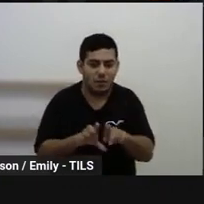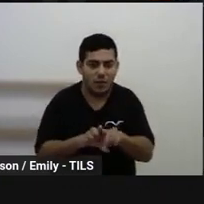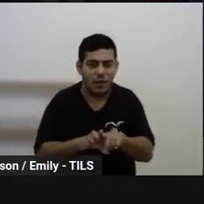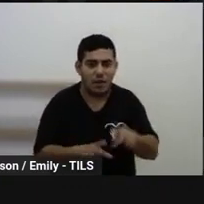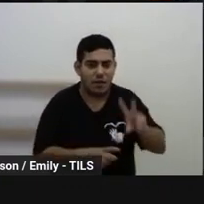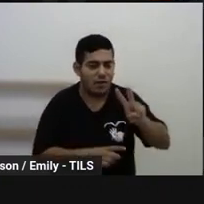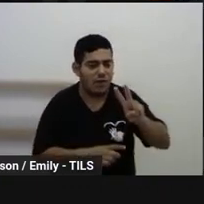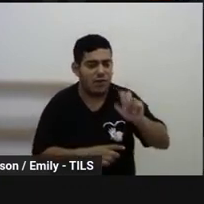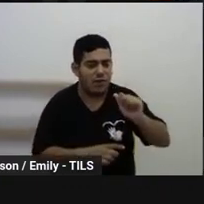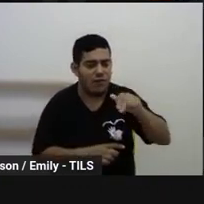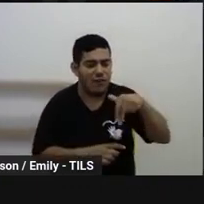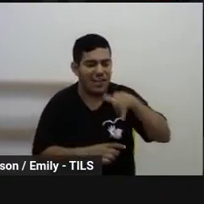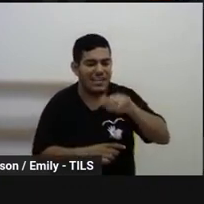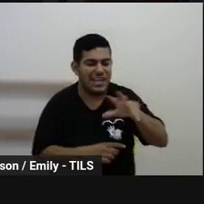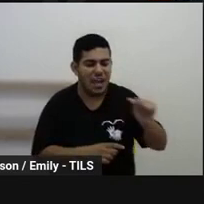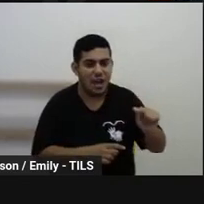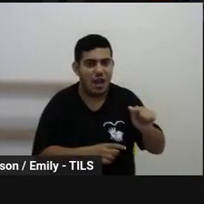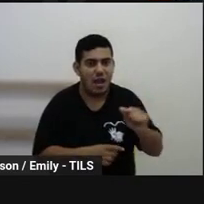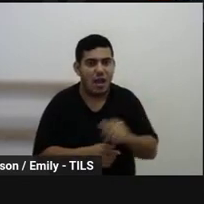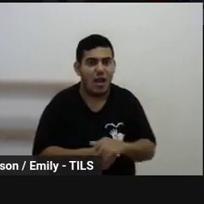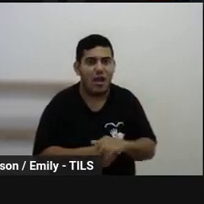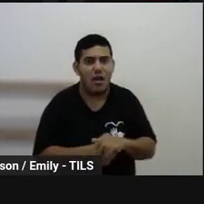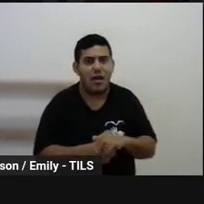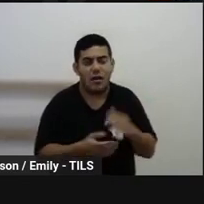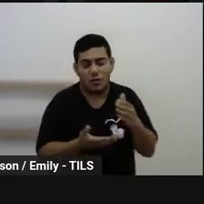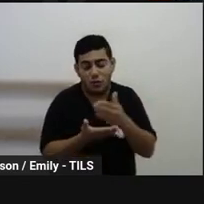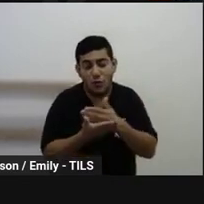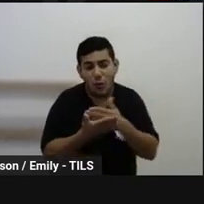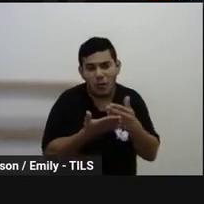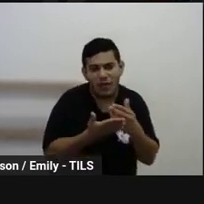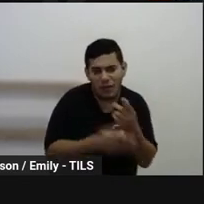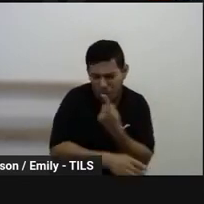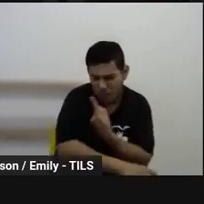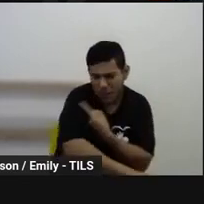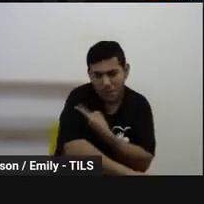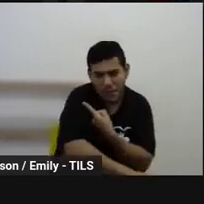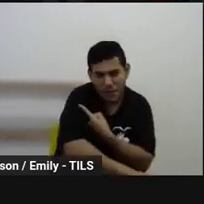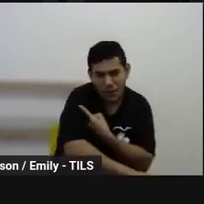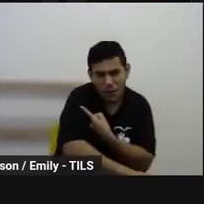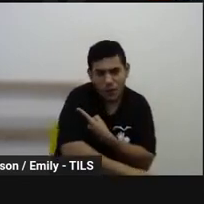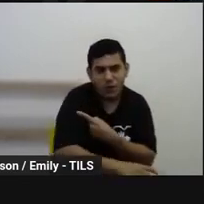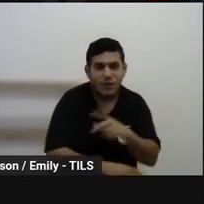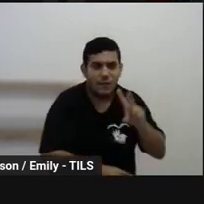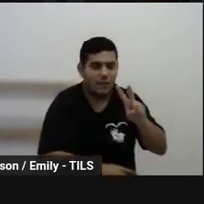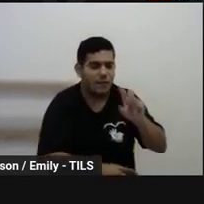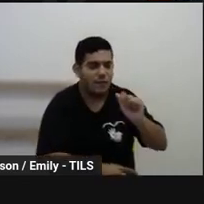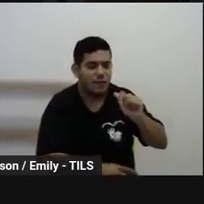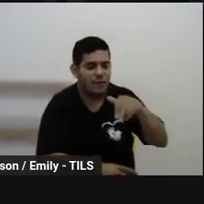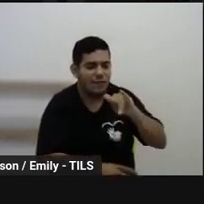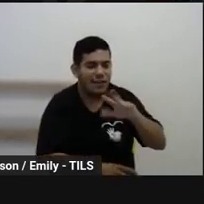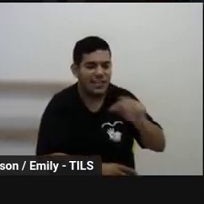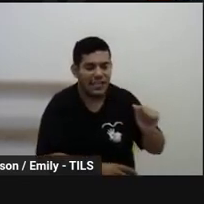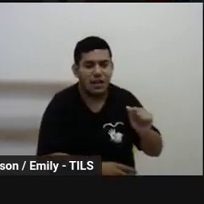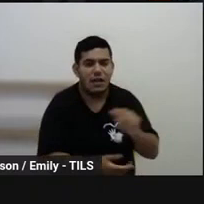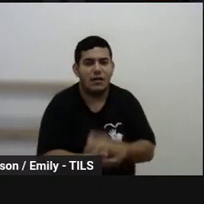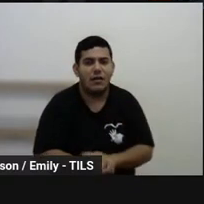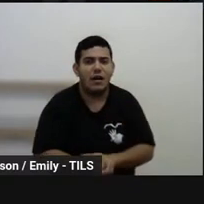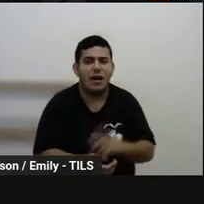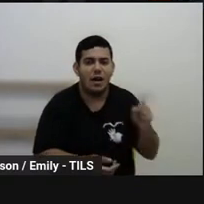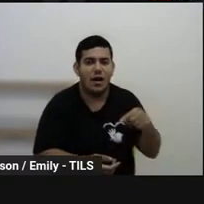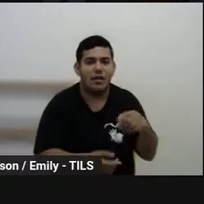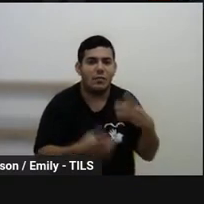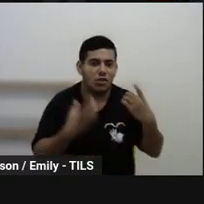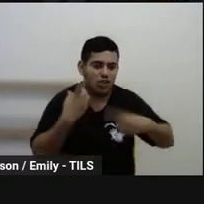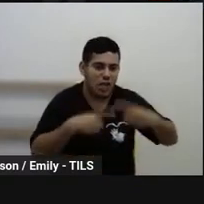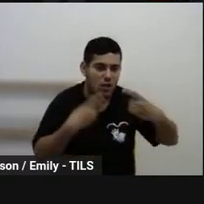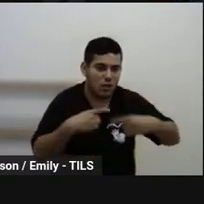por fim, para os anos iniciais, nós temos a participação e a representação da colega Vânia Assis, que também dialoga